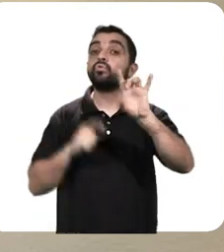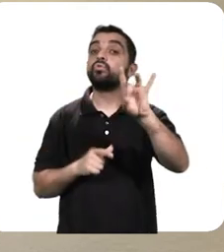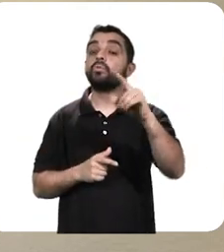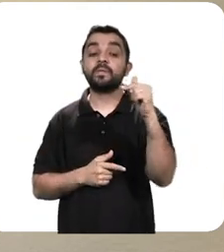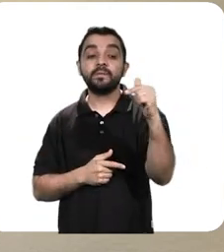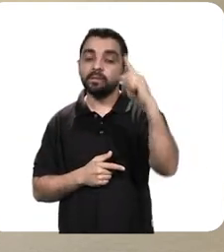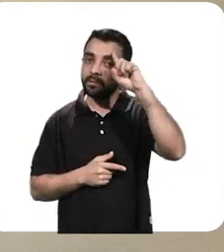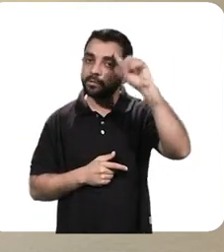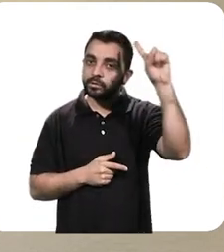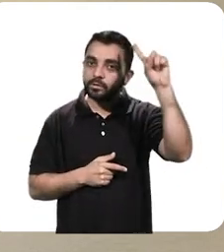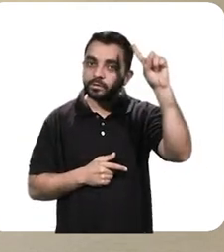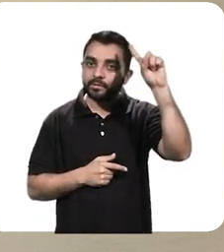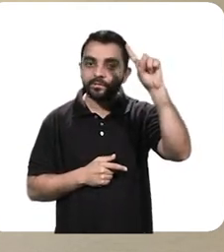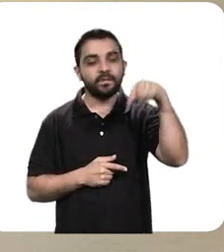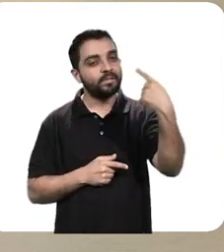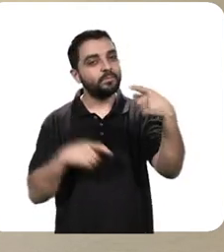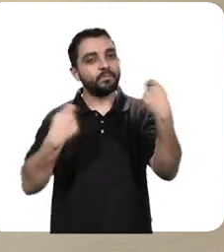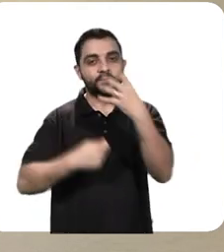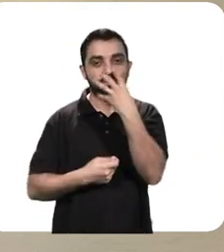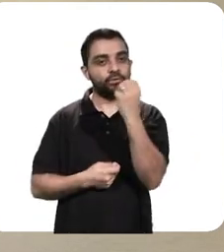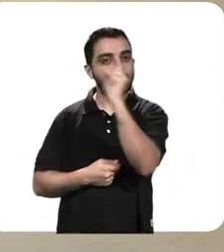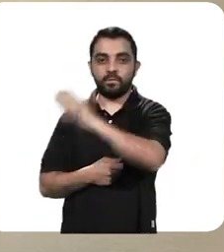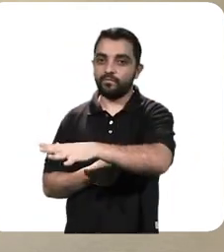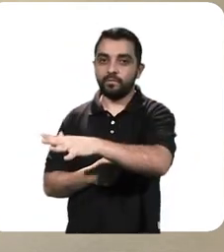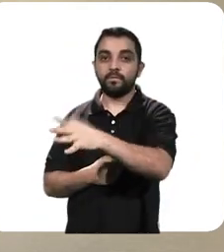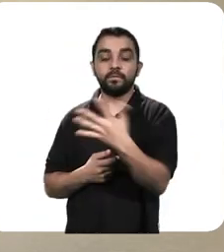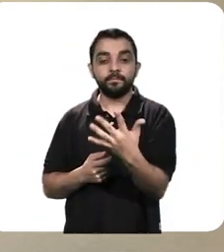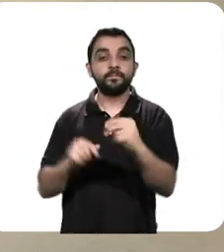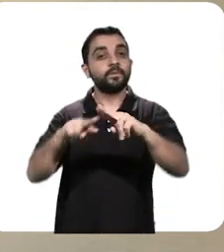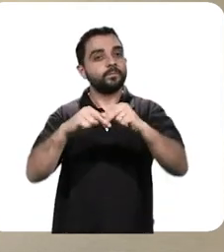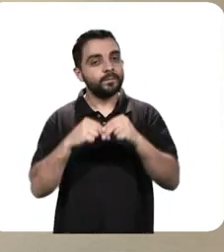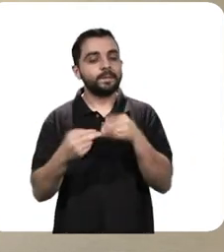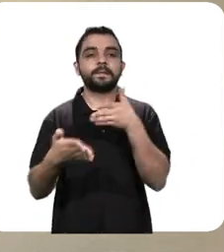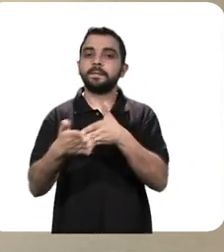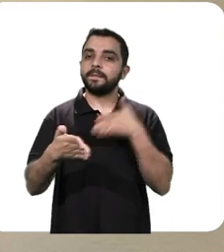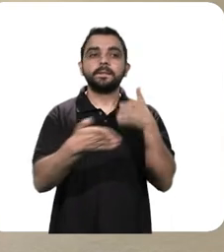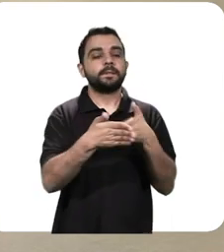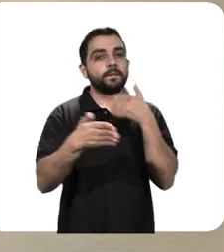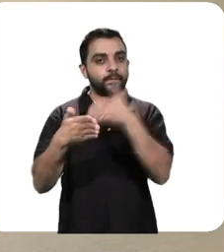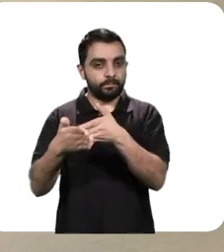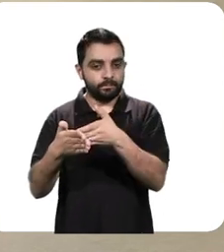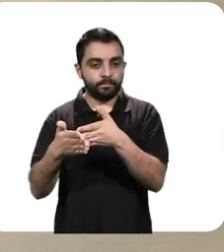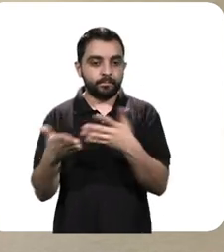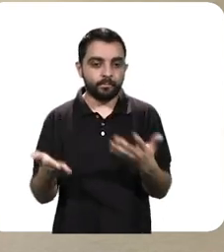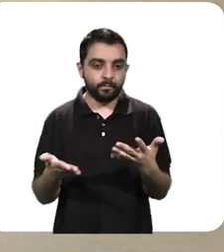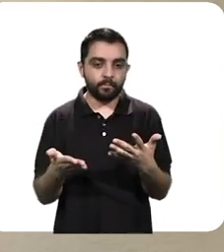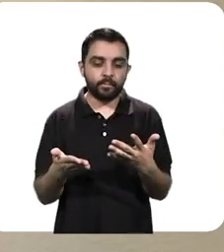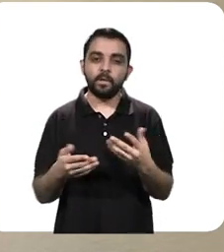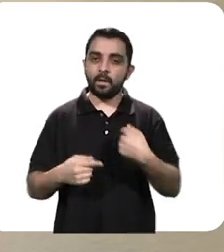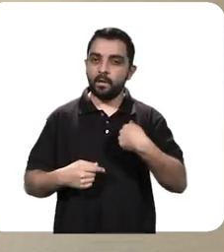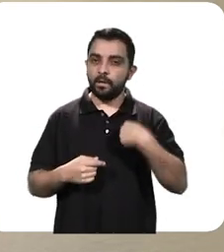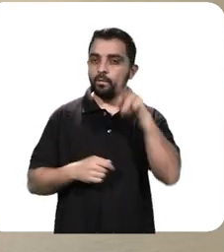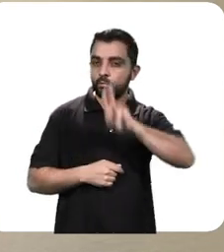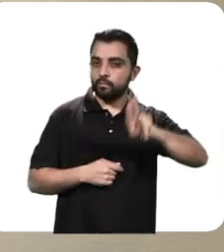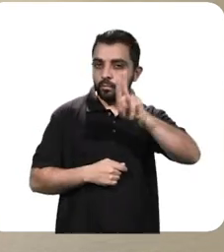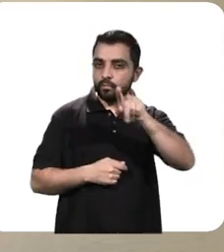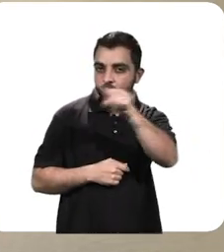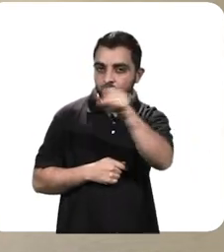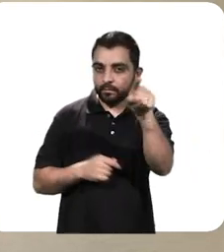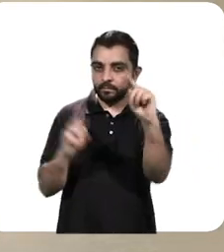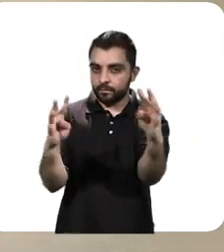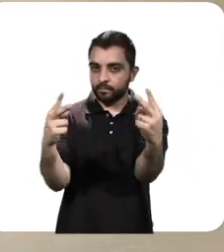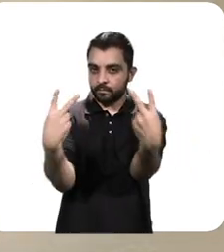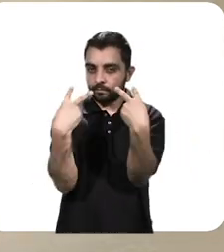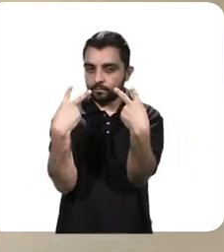período de 7 dias, o que tem sido recomendado por grandes instituições públicas e privadas. Eu vou colocar os materiais de